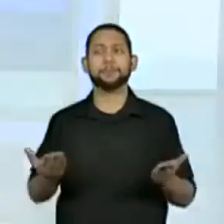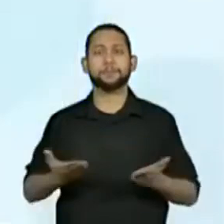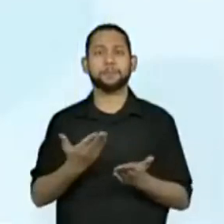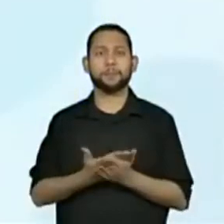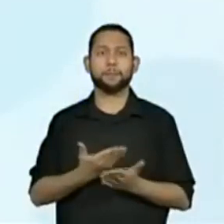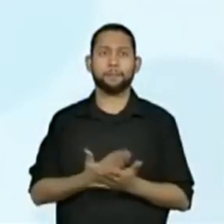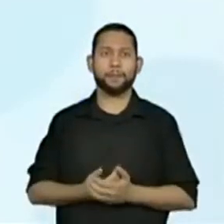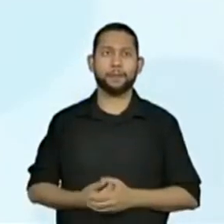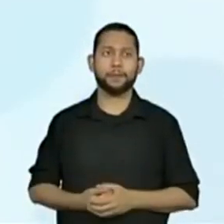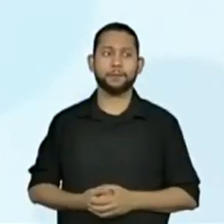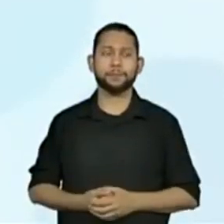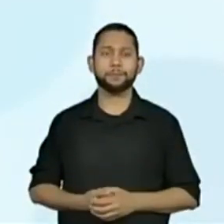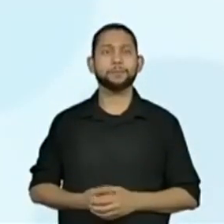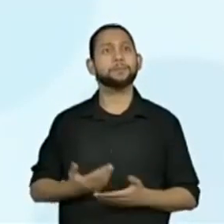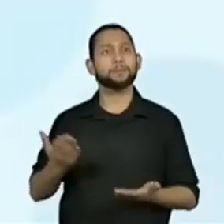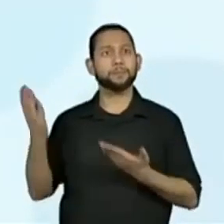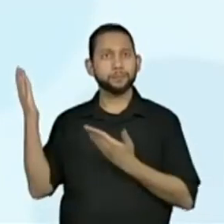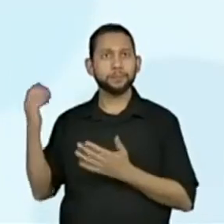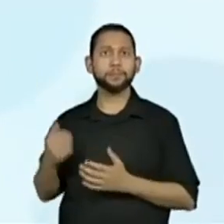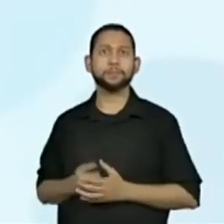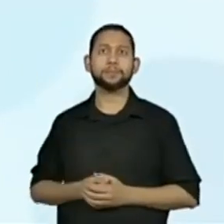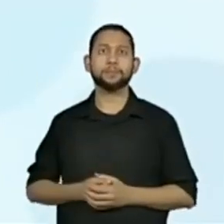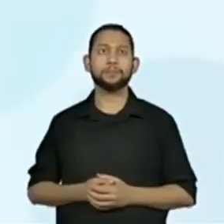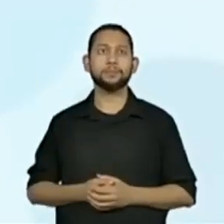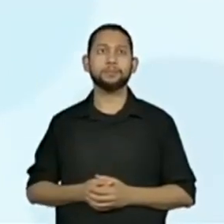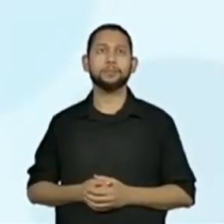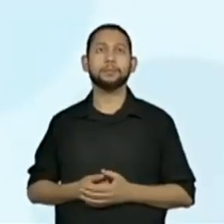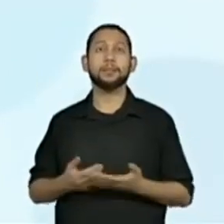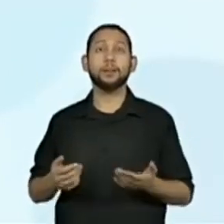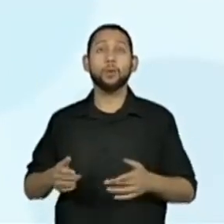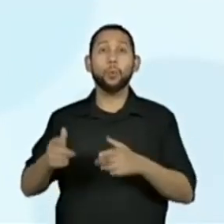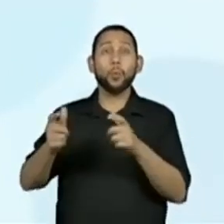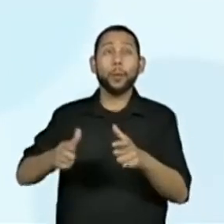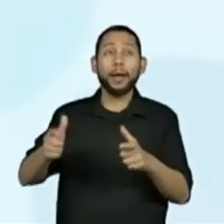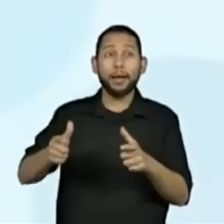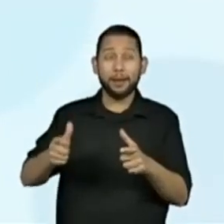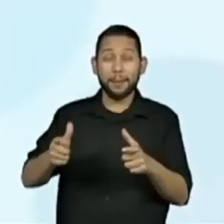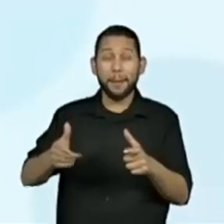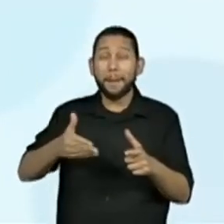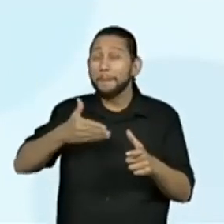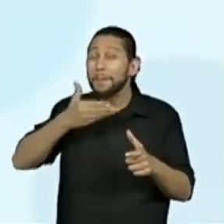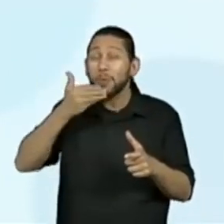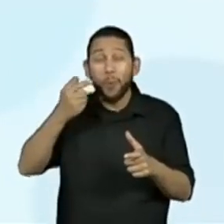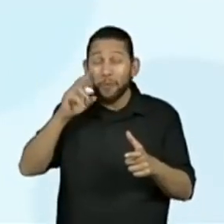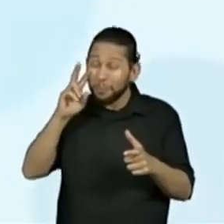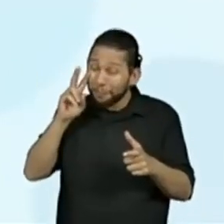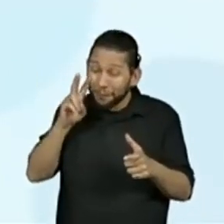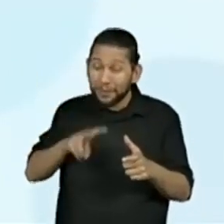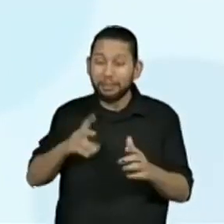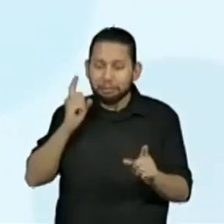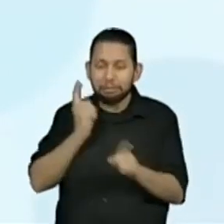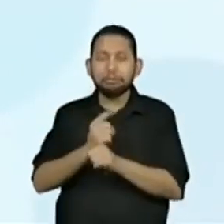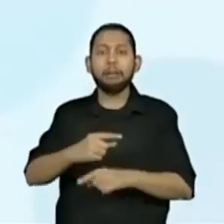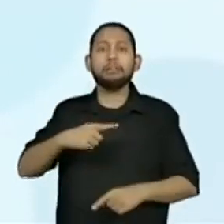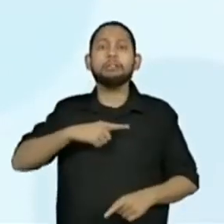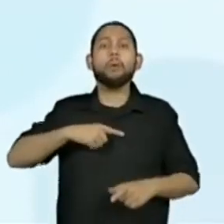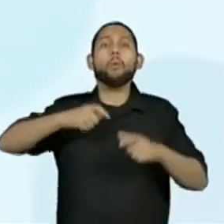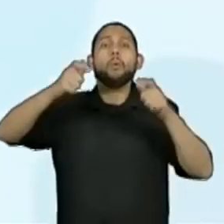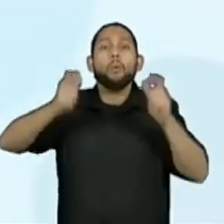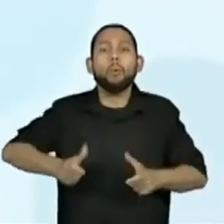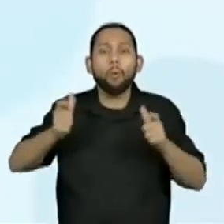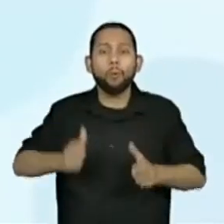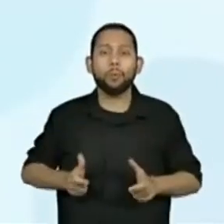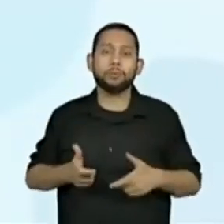Desse modo, os melhores lugares para encontrarmos borboletas nas cidades